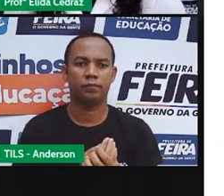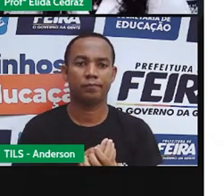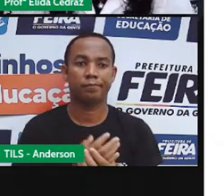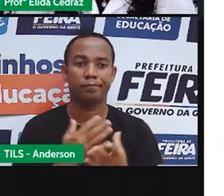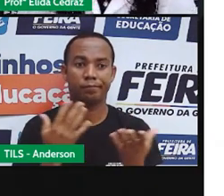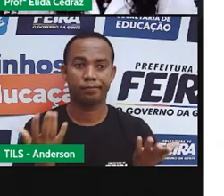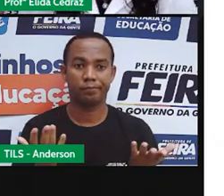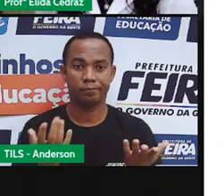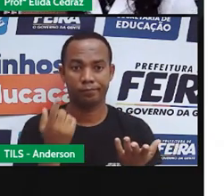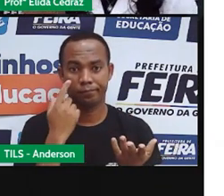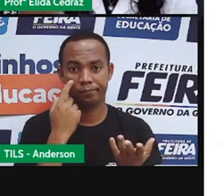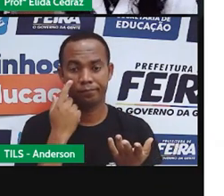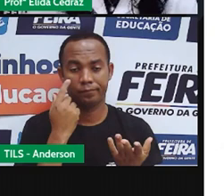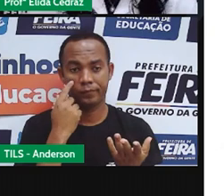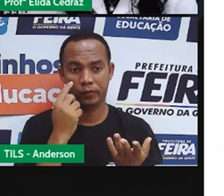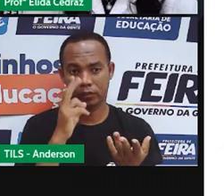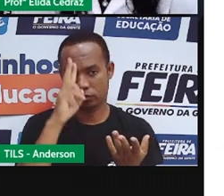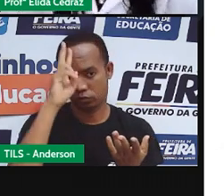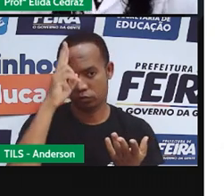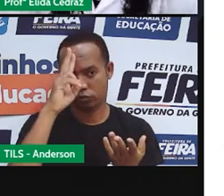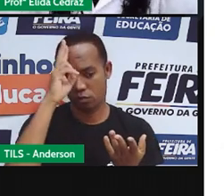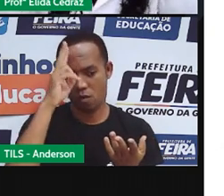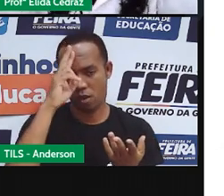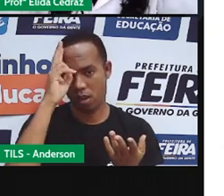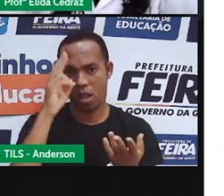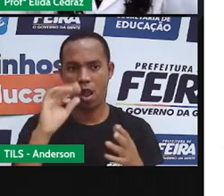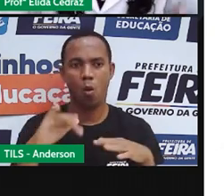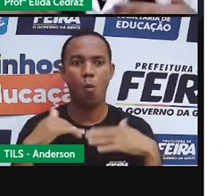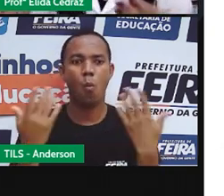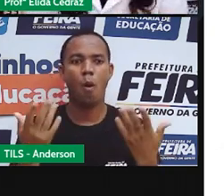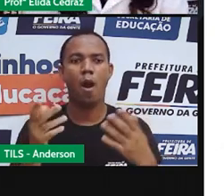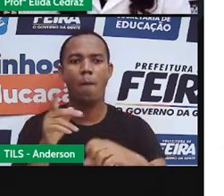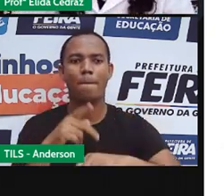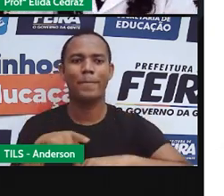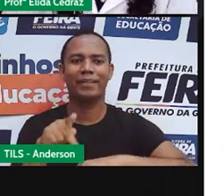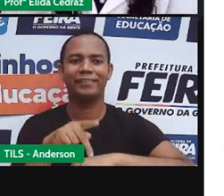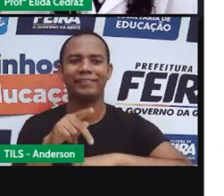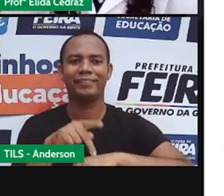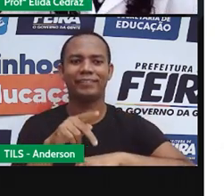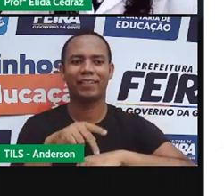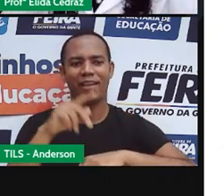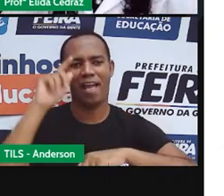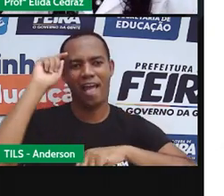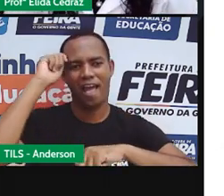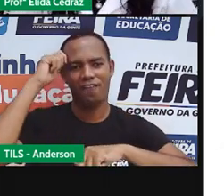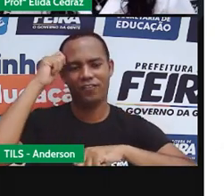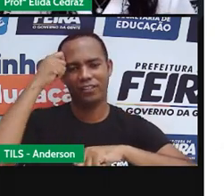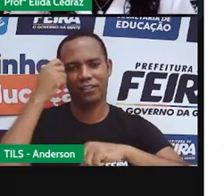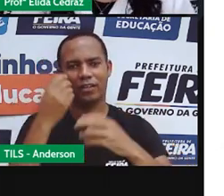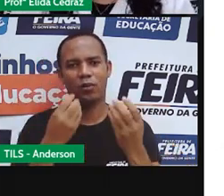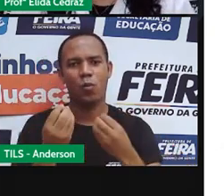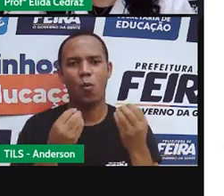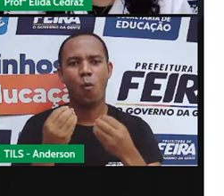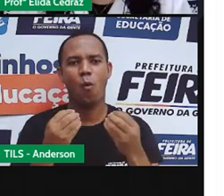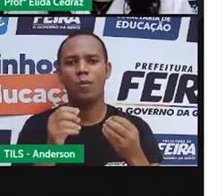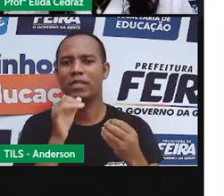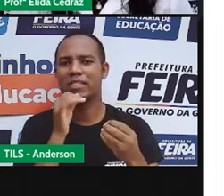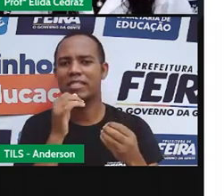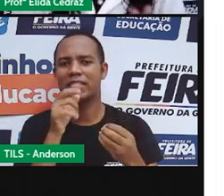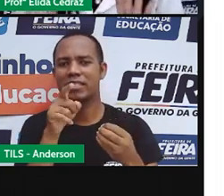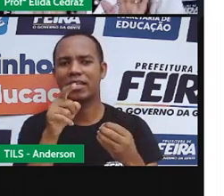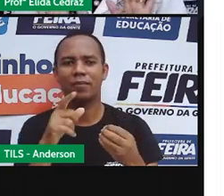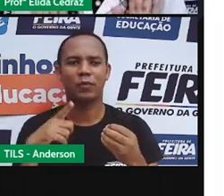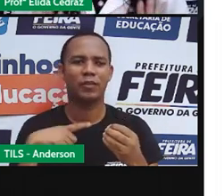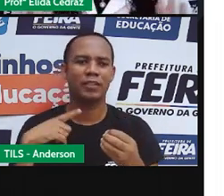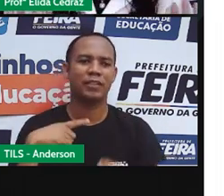Esse conto africano é porque ele veio do continente africano. E é formado